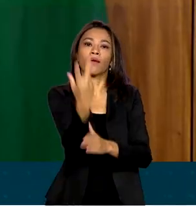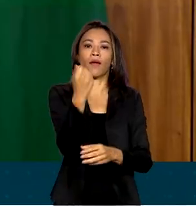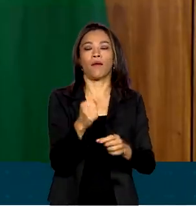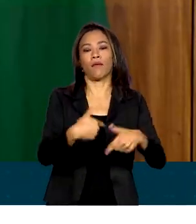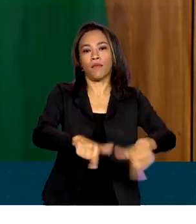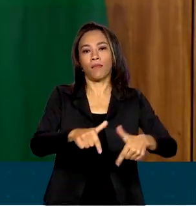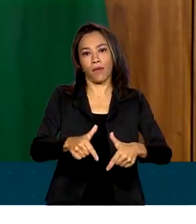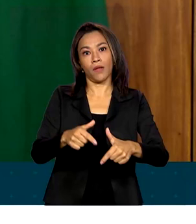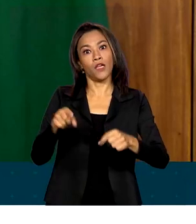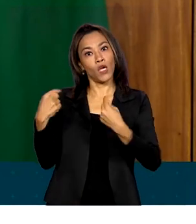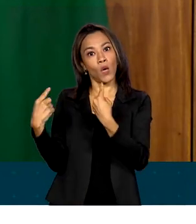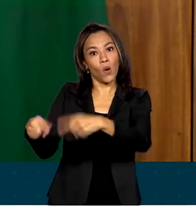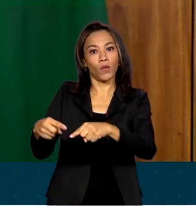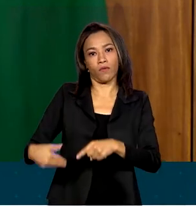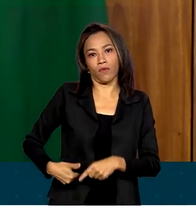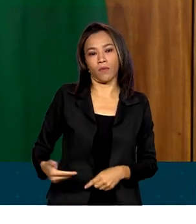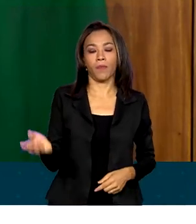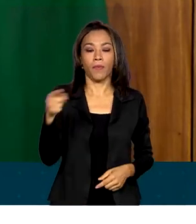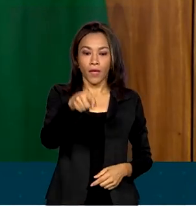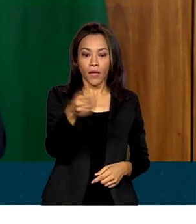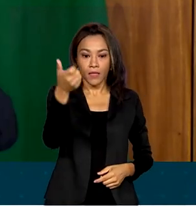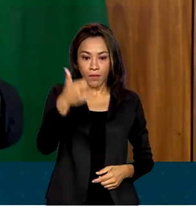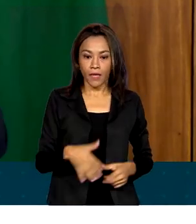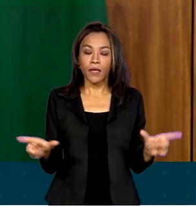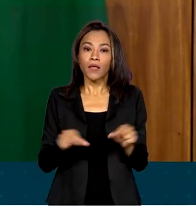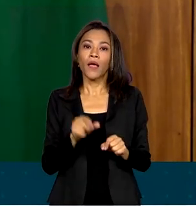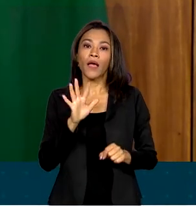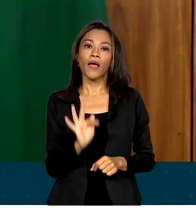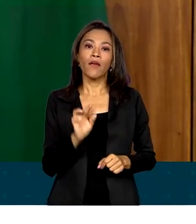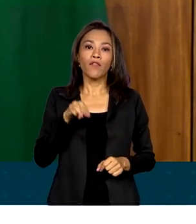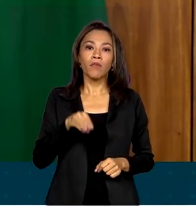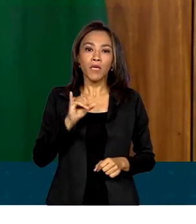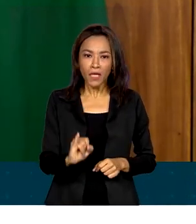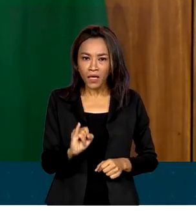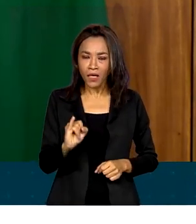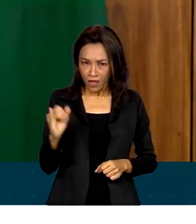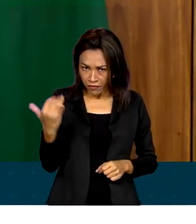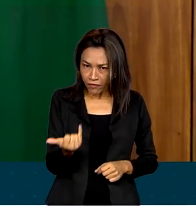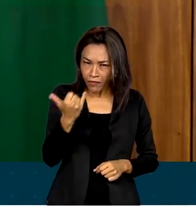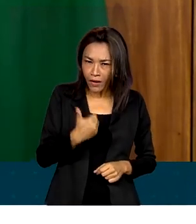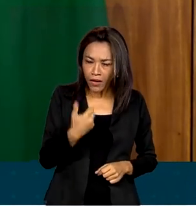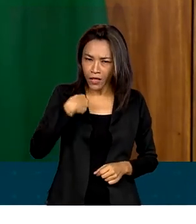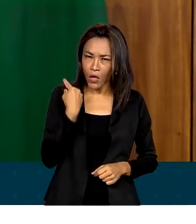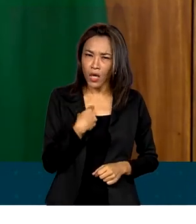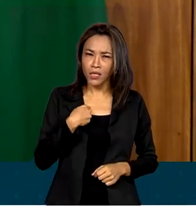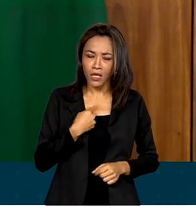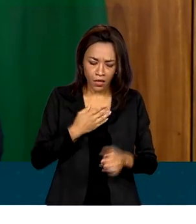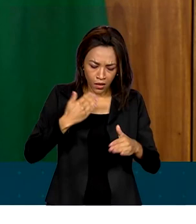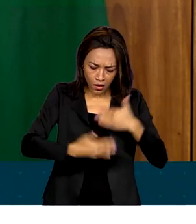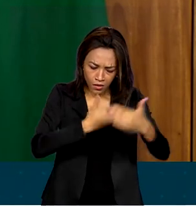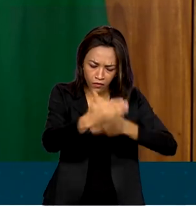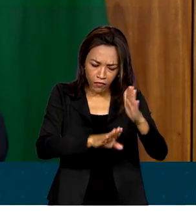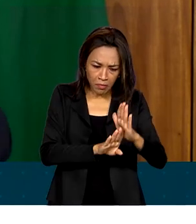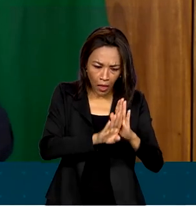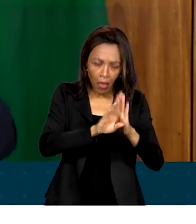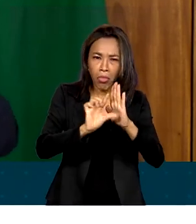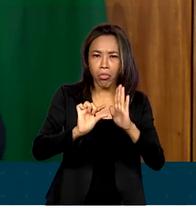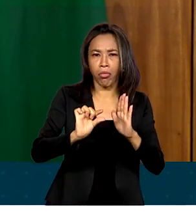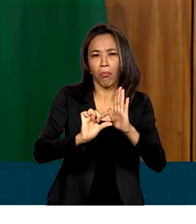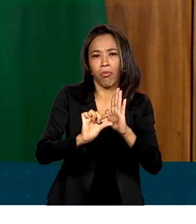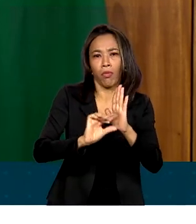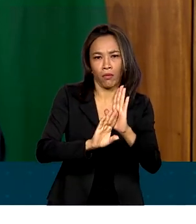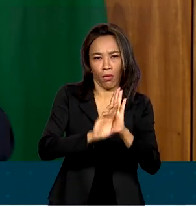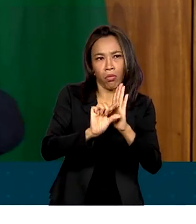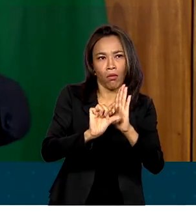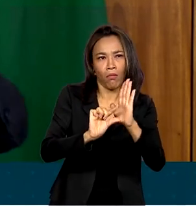previsão do FMI é que nós vamos ter um crescimento muito pífio esse ano. E esse país não pode continuar tendo um crescimento